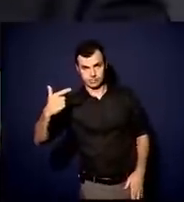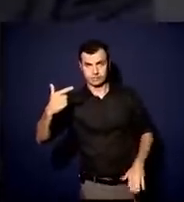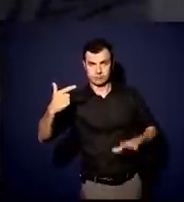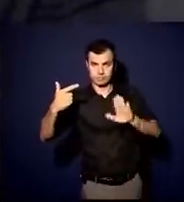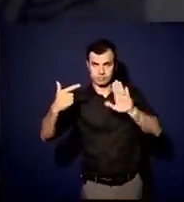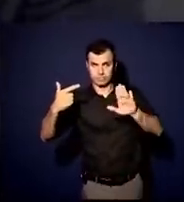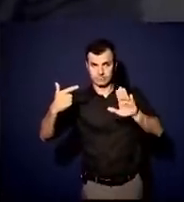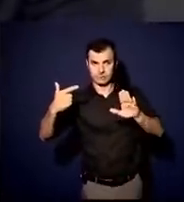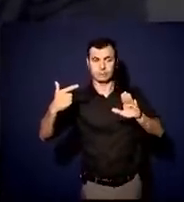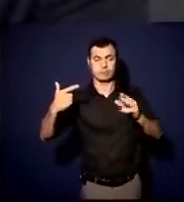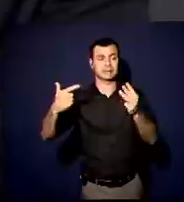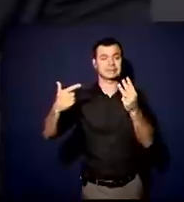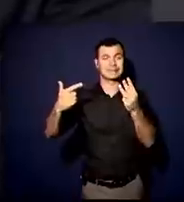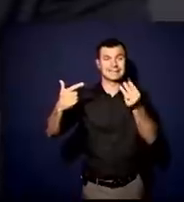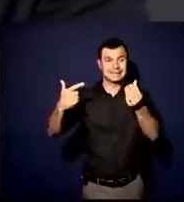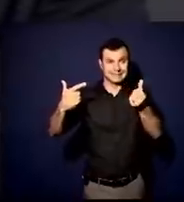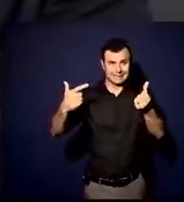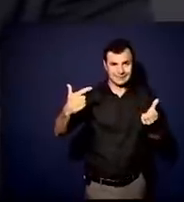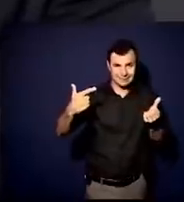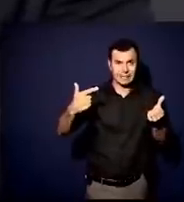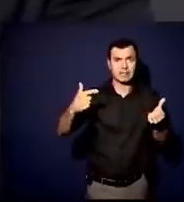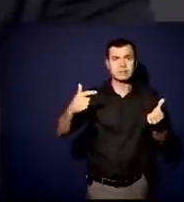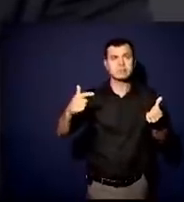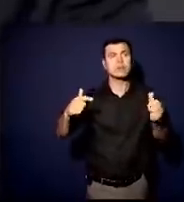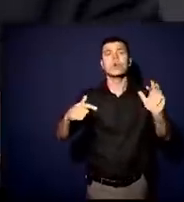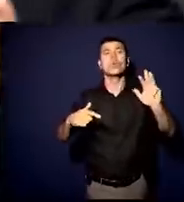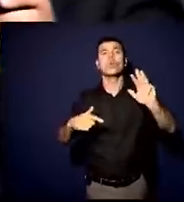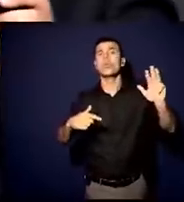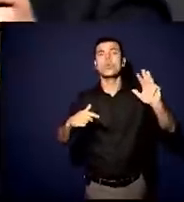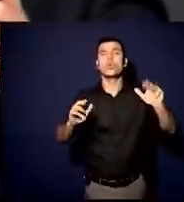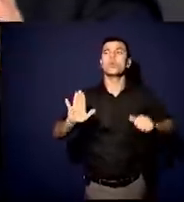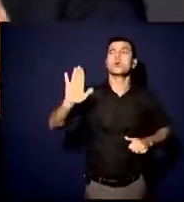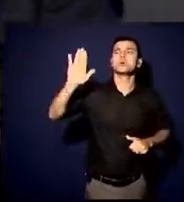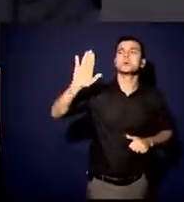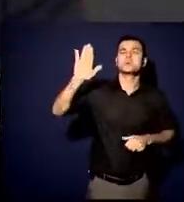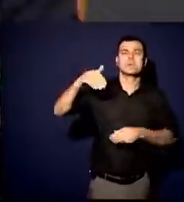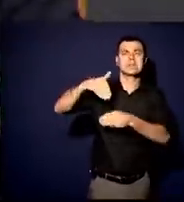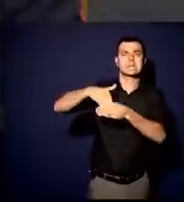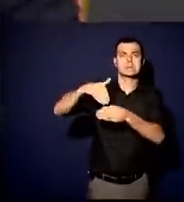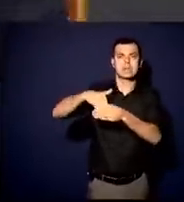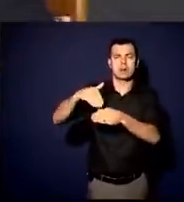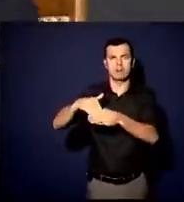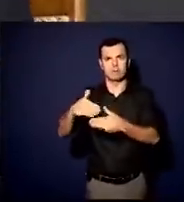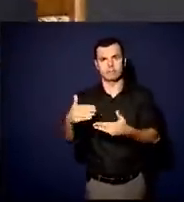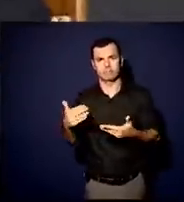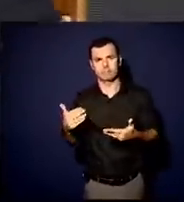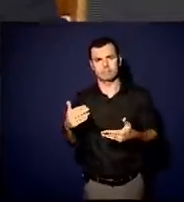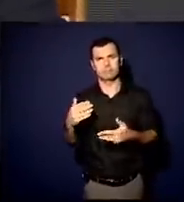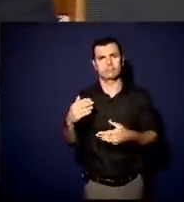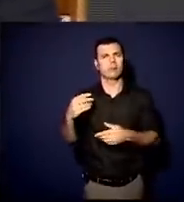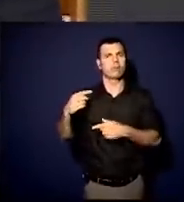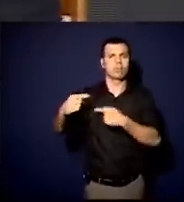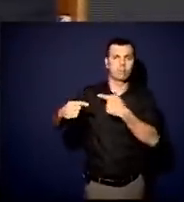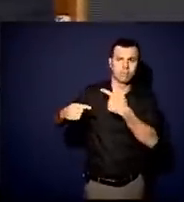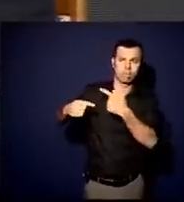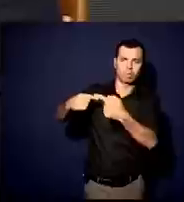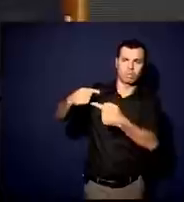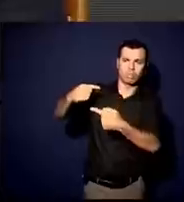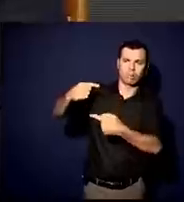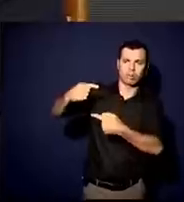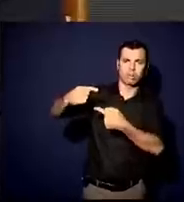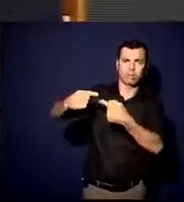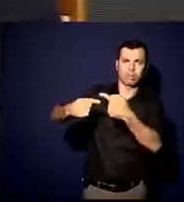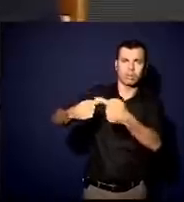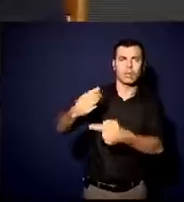36 eu vi o Lula disputar a eleição. 36. Quase quatro gerações, o mesmo candidato.